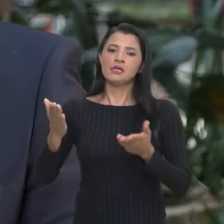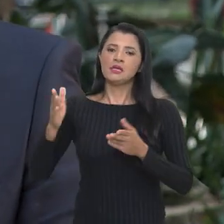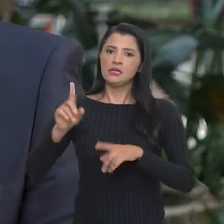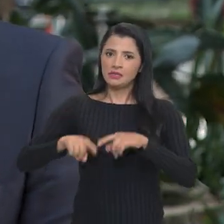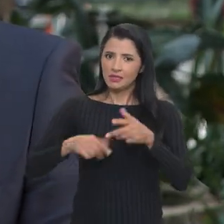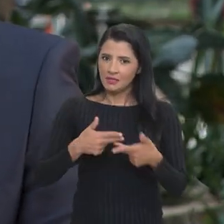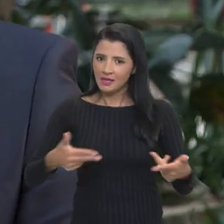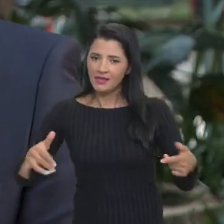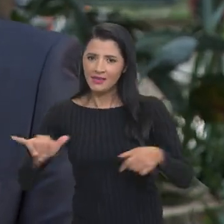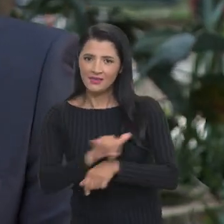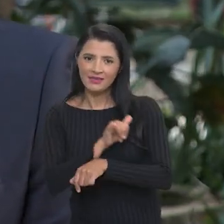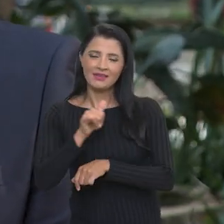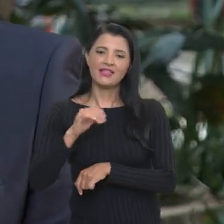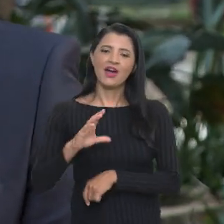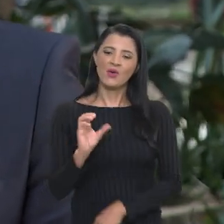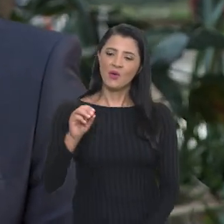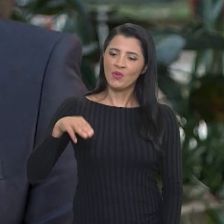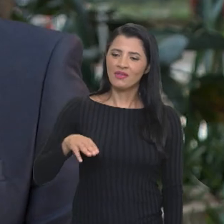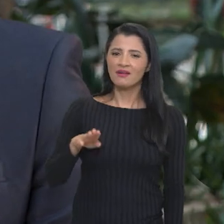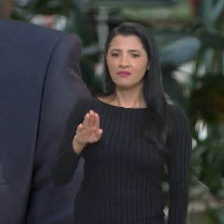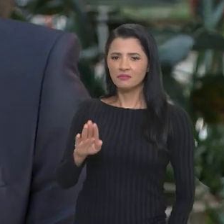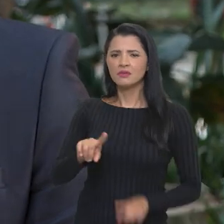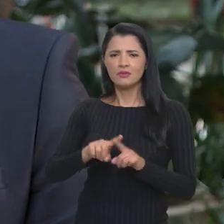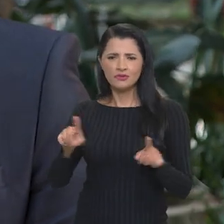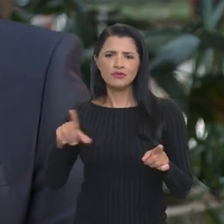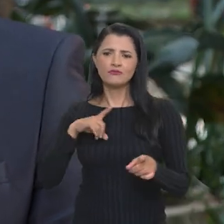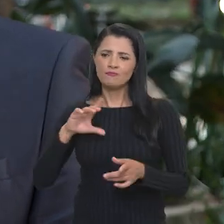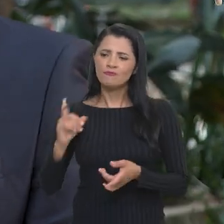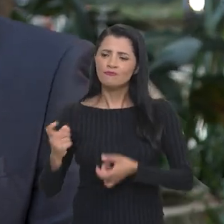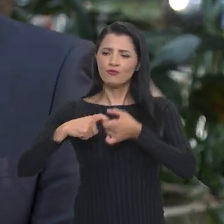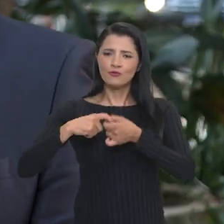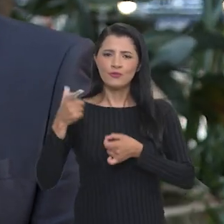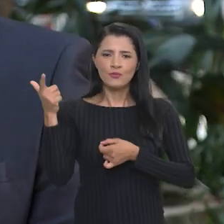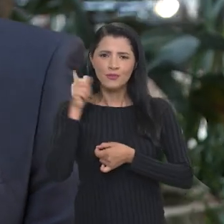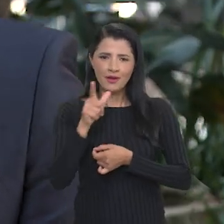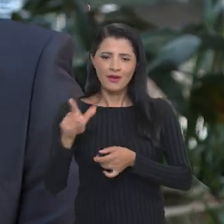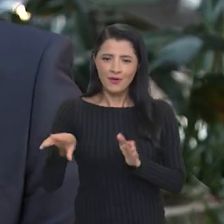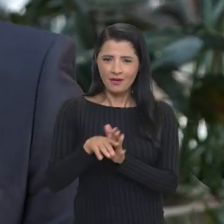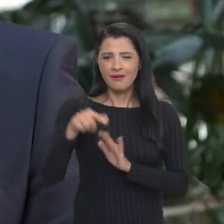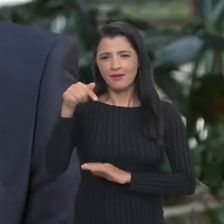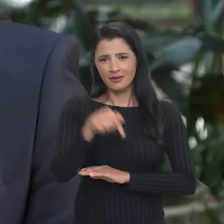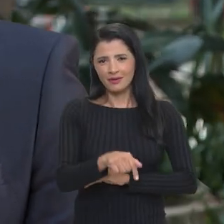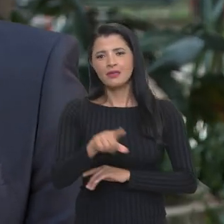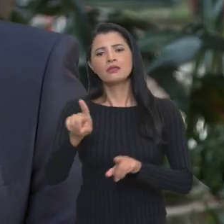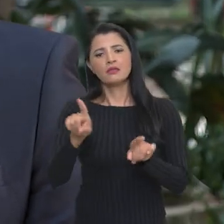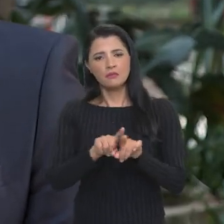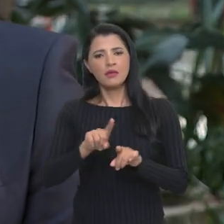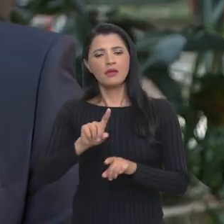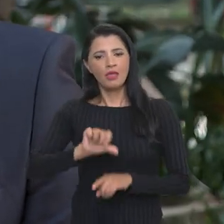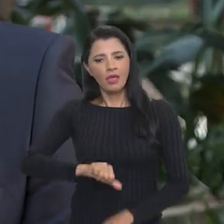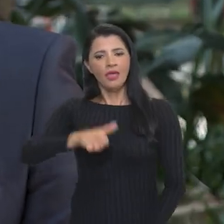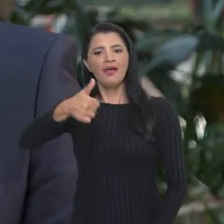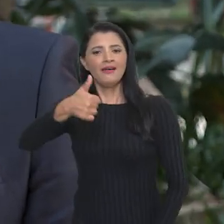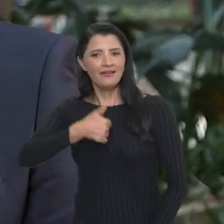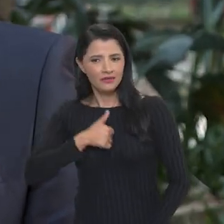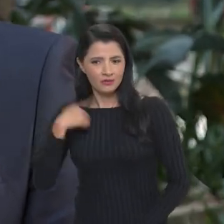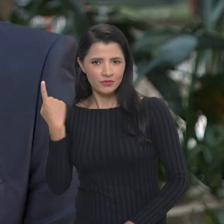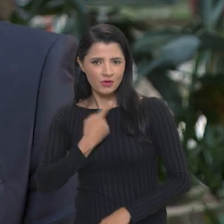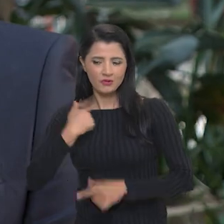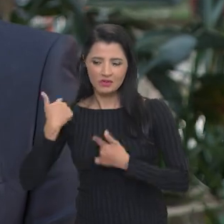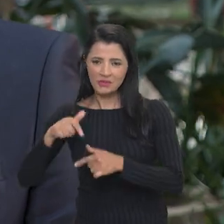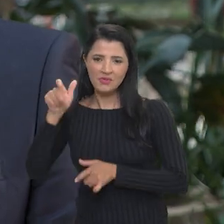Nós resgatamos para chegar aqui na companhia também em autoestima dos nossos servidores. Nós temos 3.500